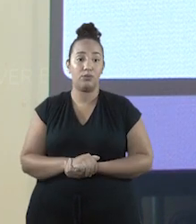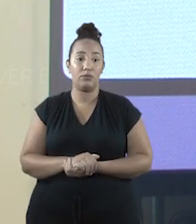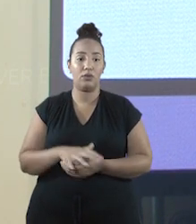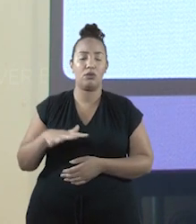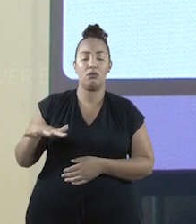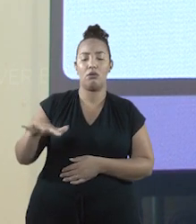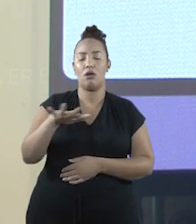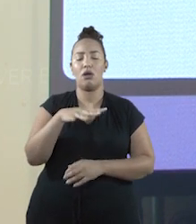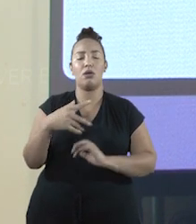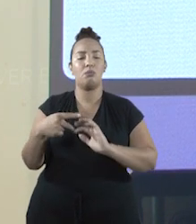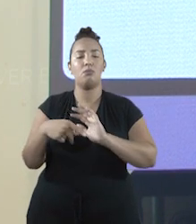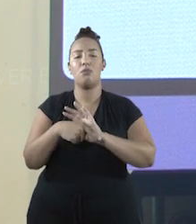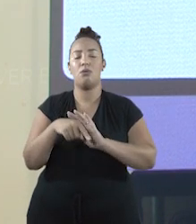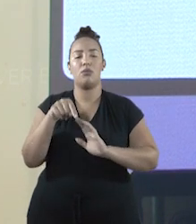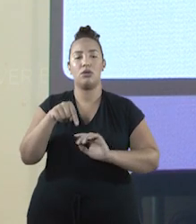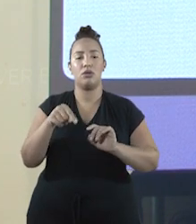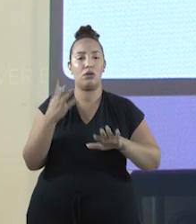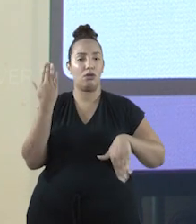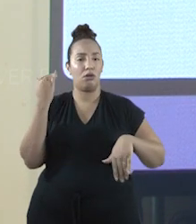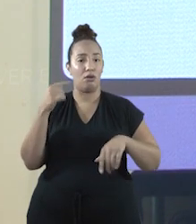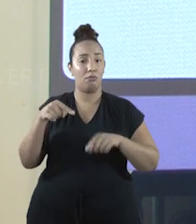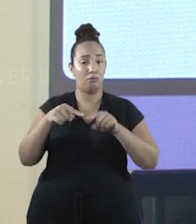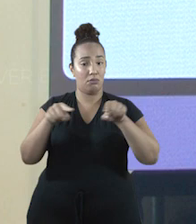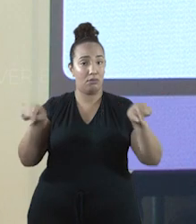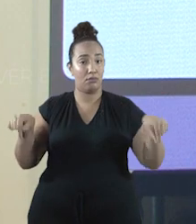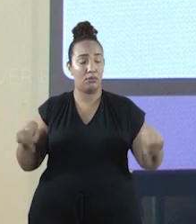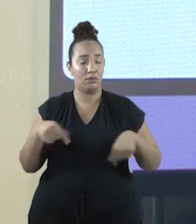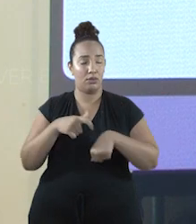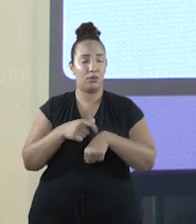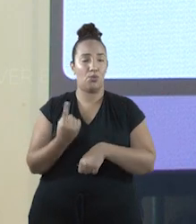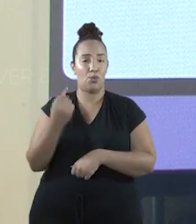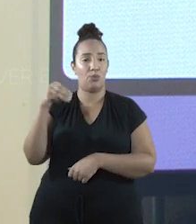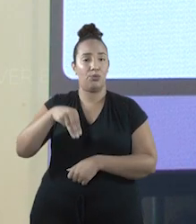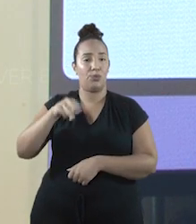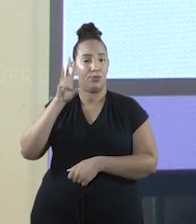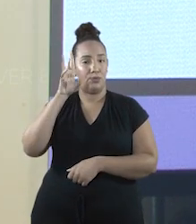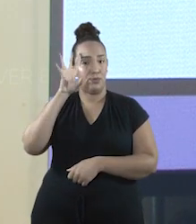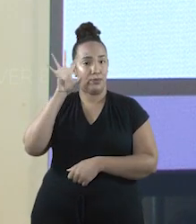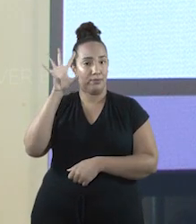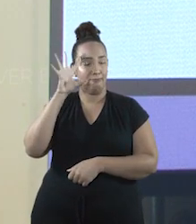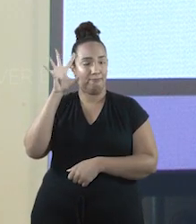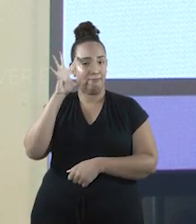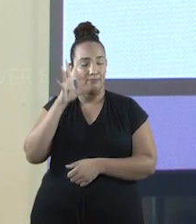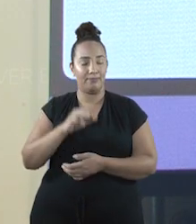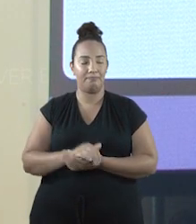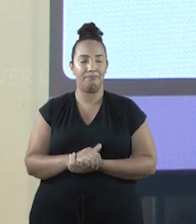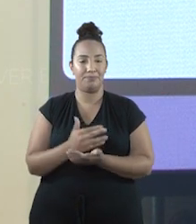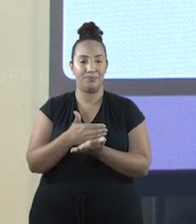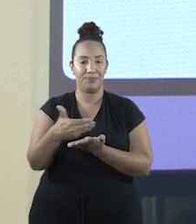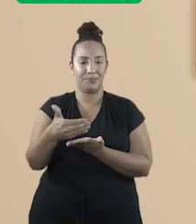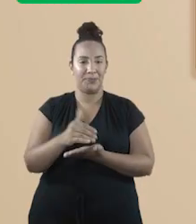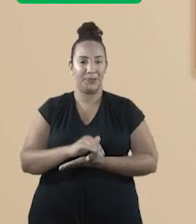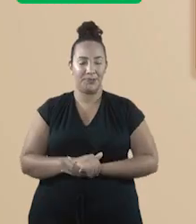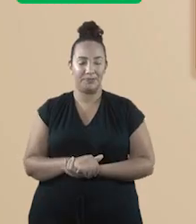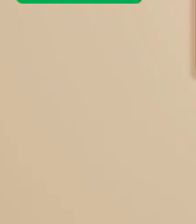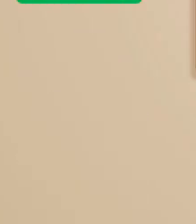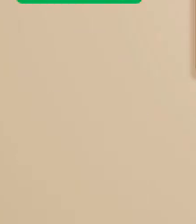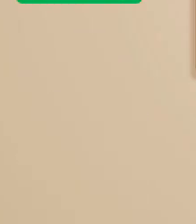área ocupada por essa piscina? Vocês terão um minuto para resolver essa questão. Vamos lá?